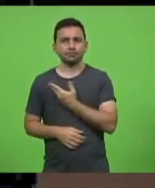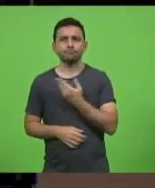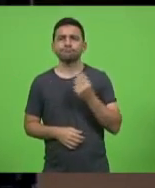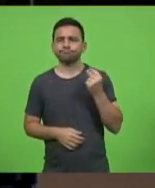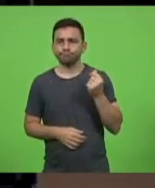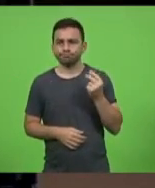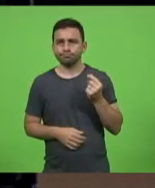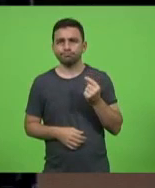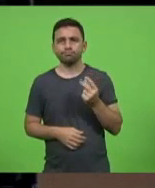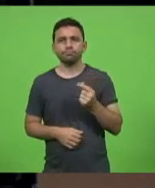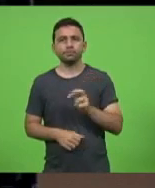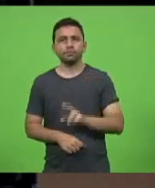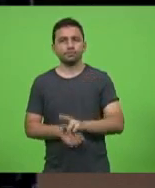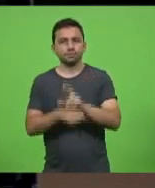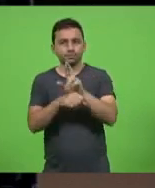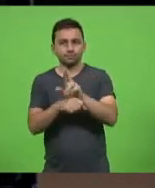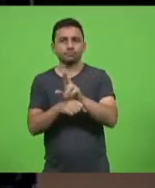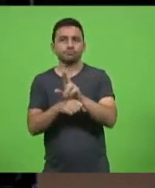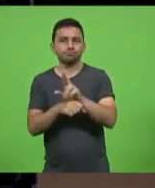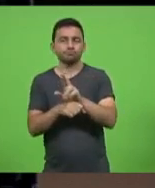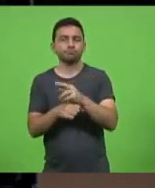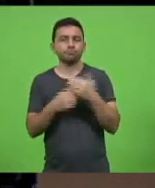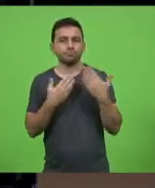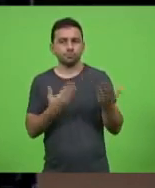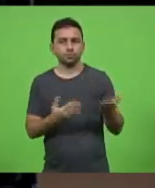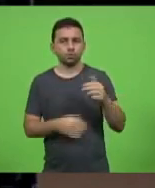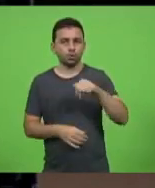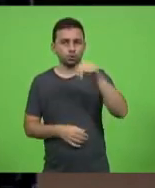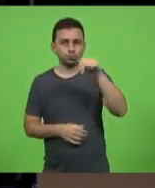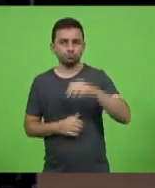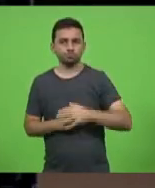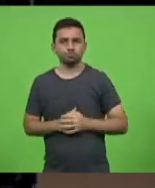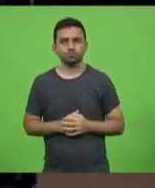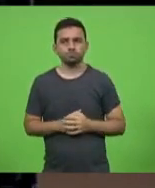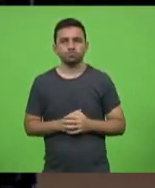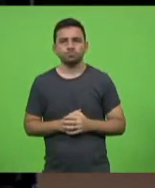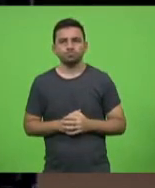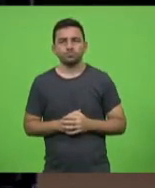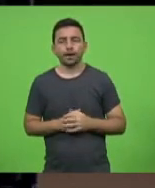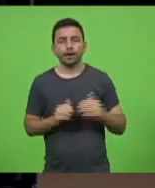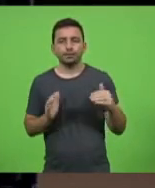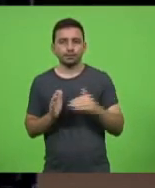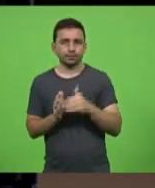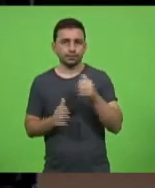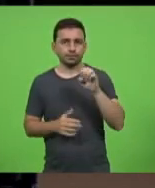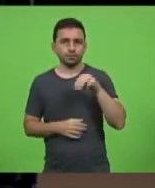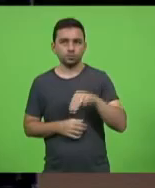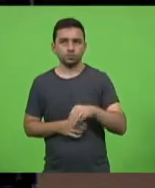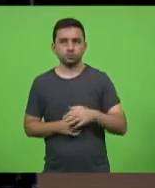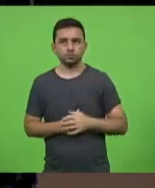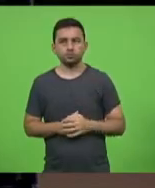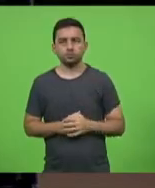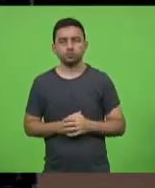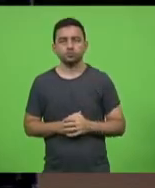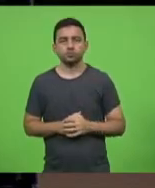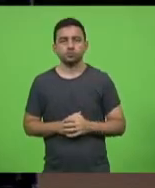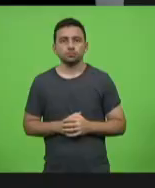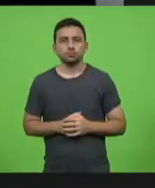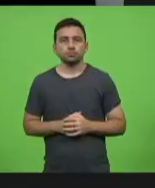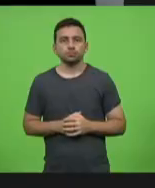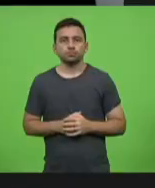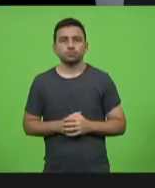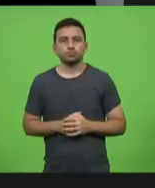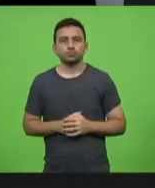representando todo o Planalto Norte lá. Deputado Silvio Drevig, com a palavra por até 10 minutos. Logo depois, deputada Luciane Carminati.